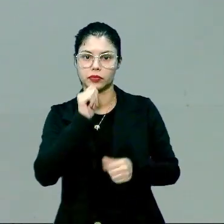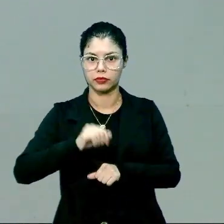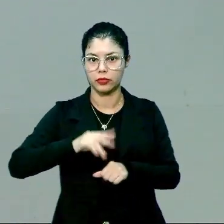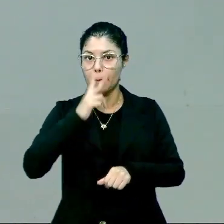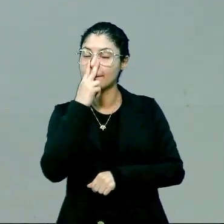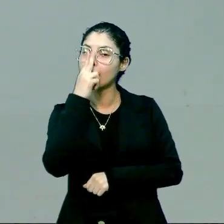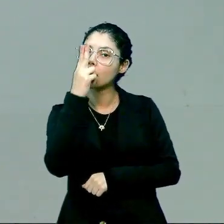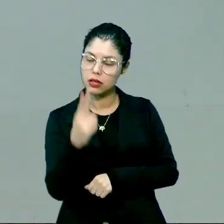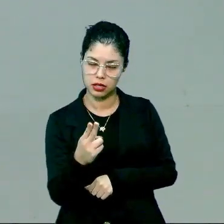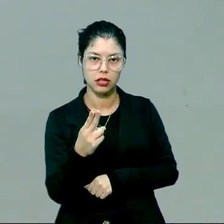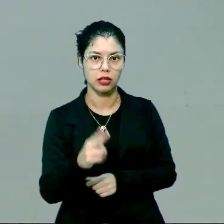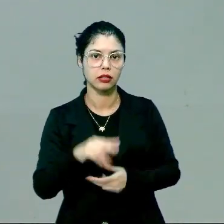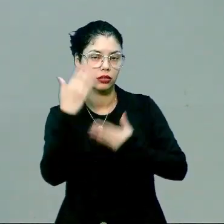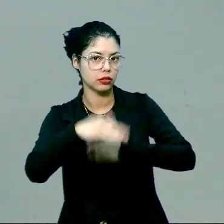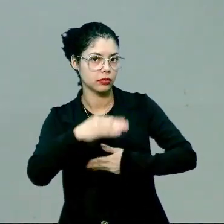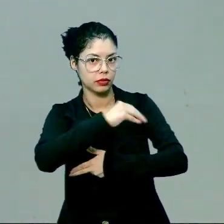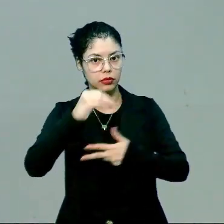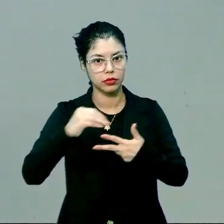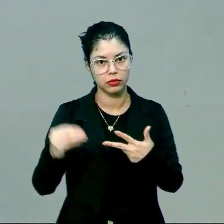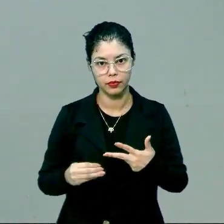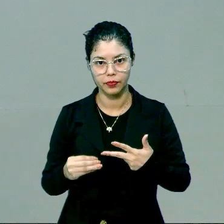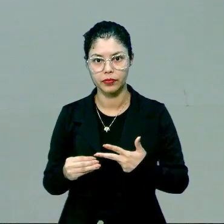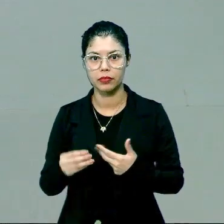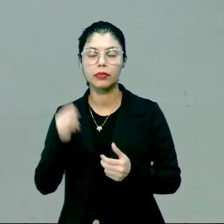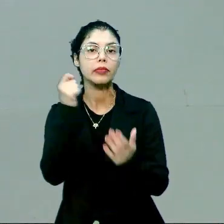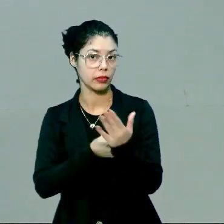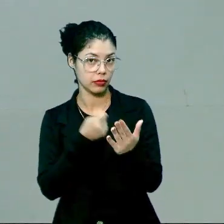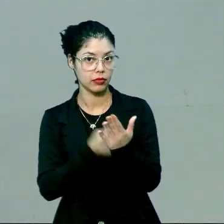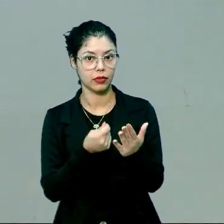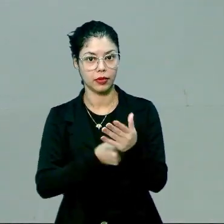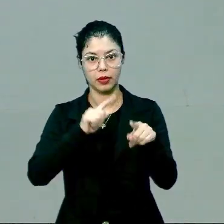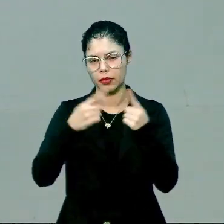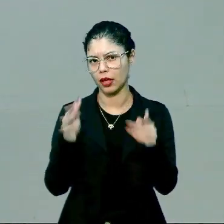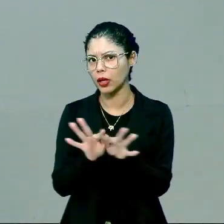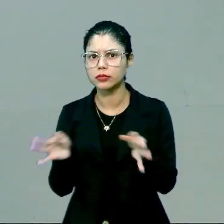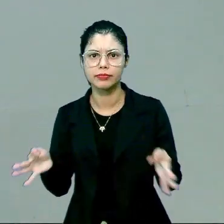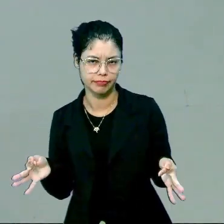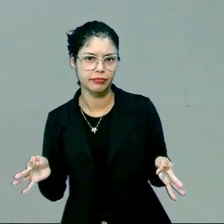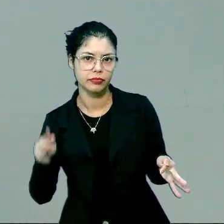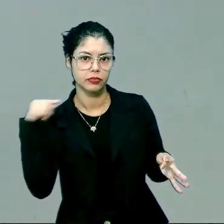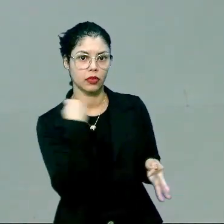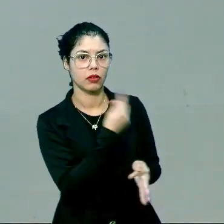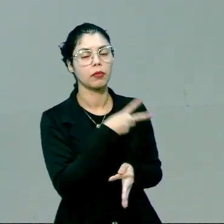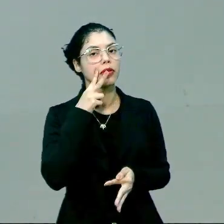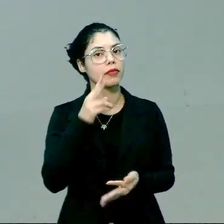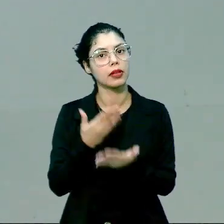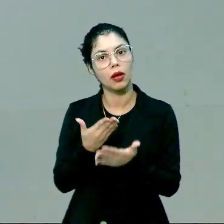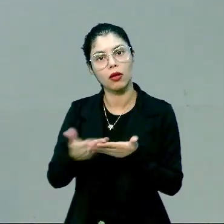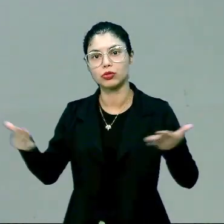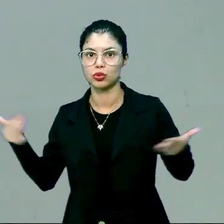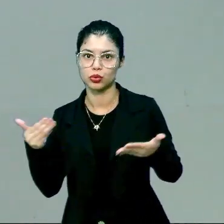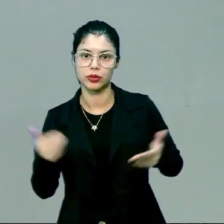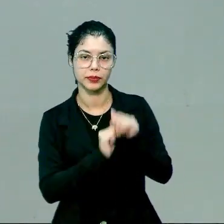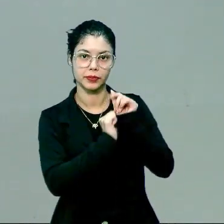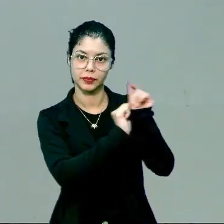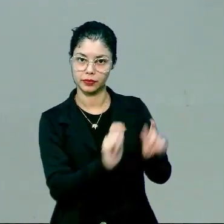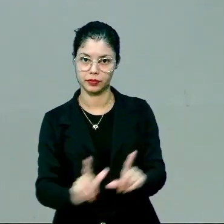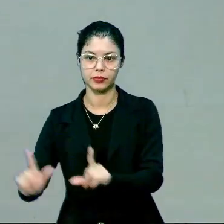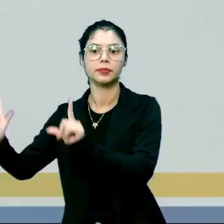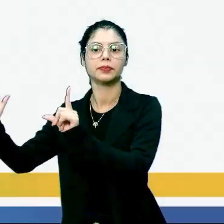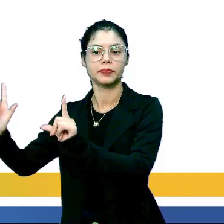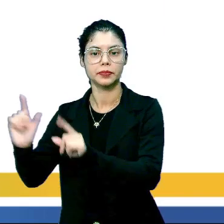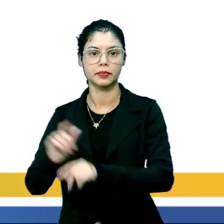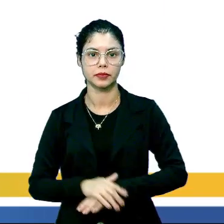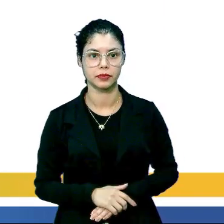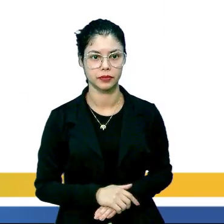mais aparecem nas provas do Enem. São as questões mais cobradas. Mas é muito simples e nós vamos ver nessa aula de hoje. Acompanha comigo aí na